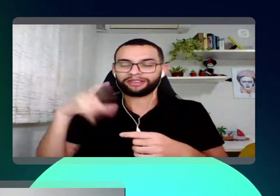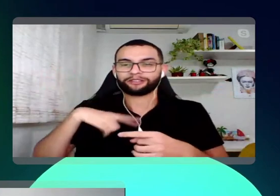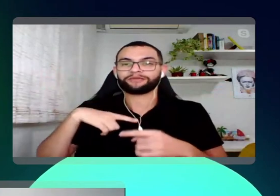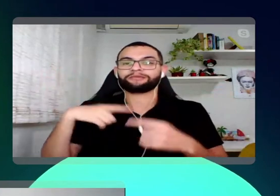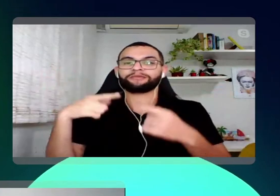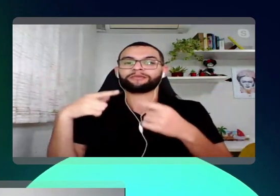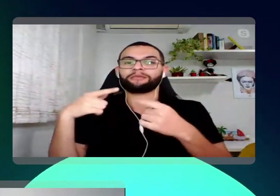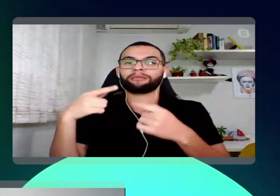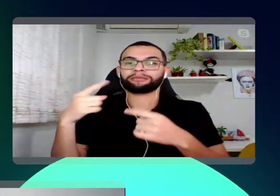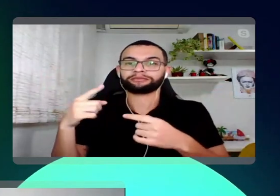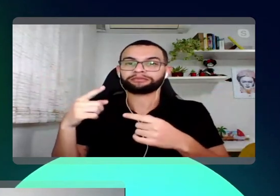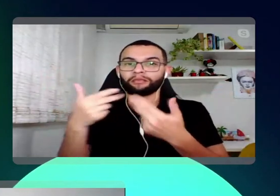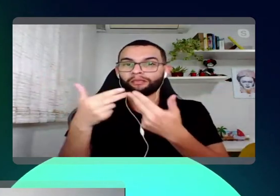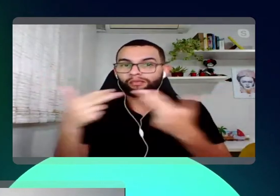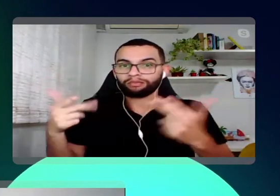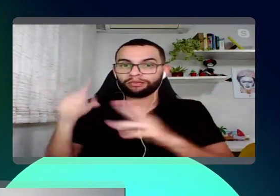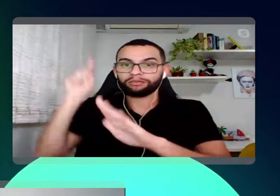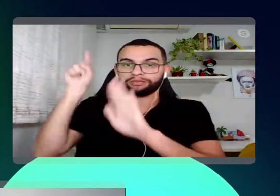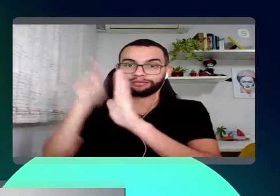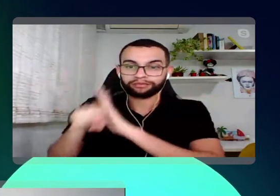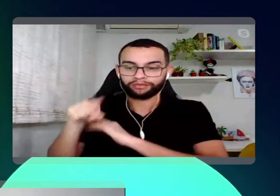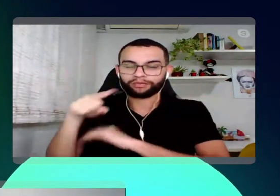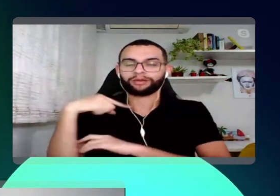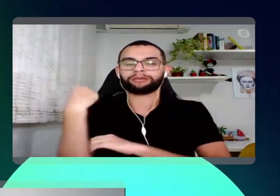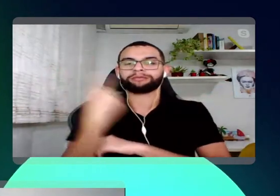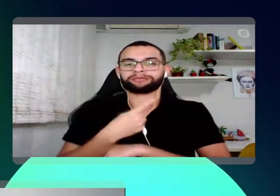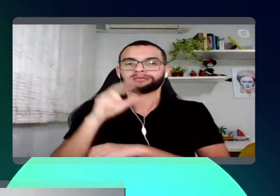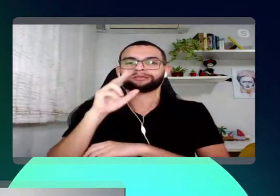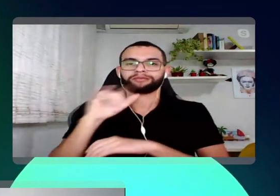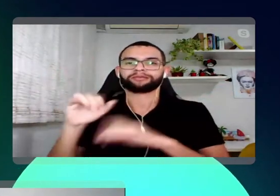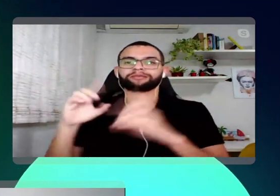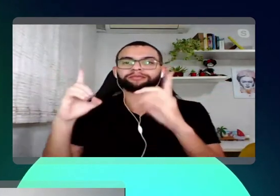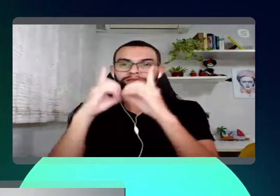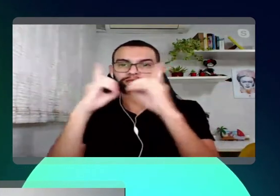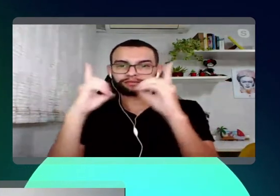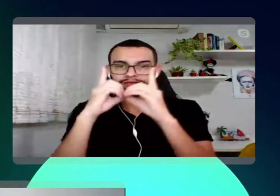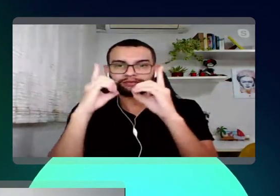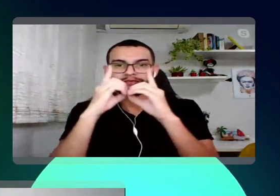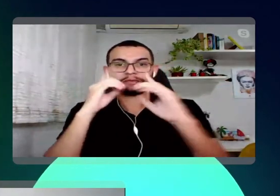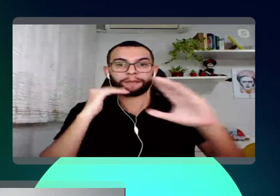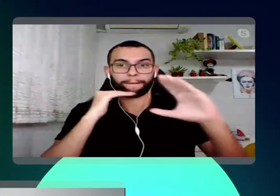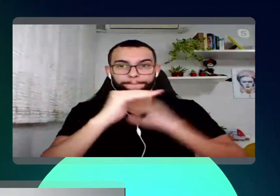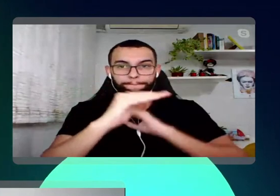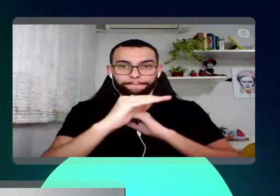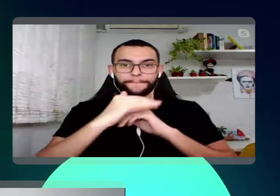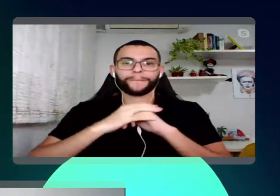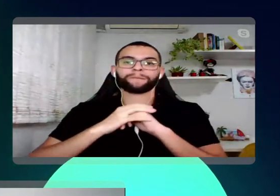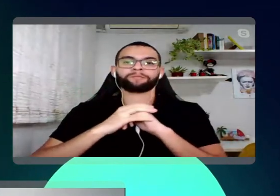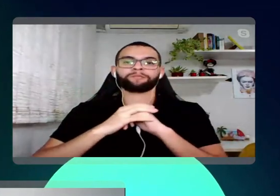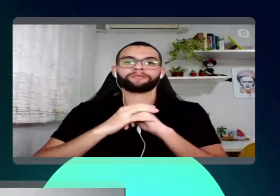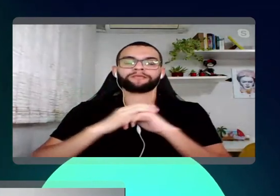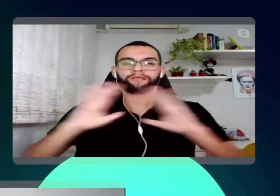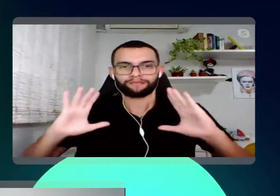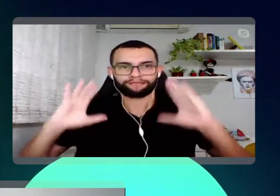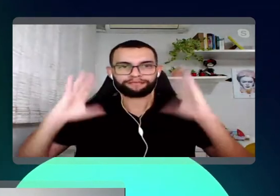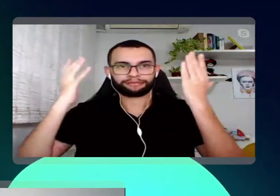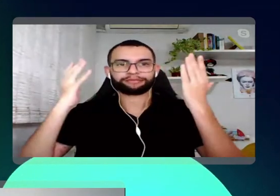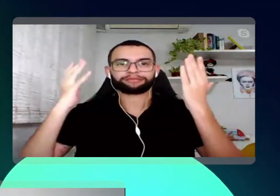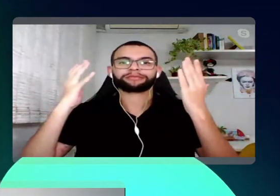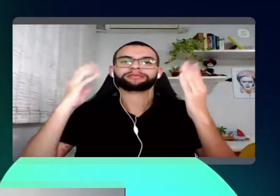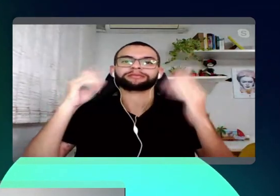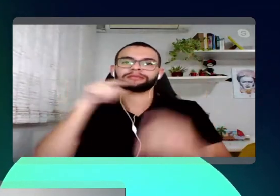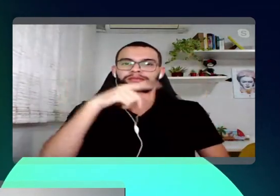alguma pergunta, a gente vai enviar o Discord do evento